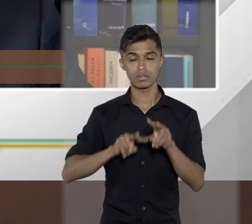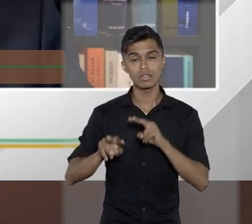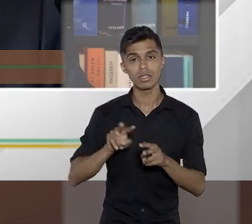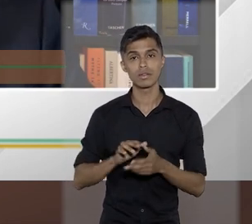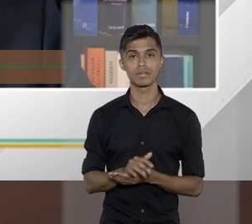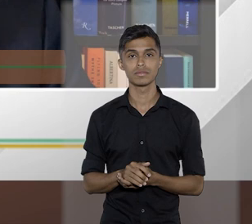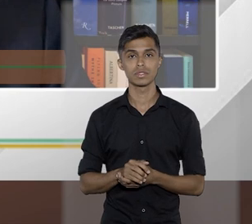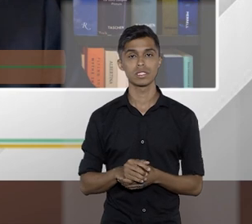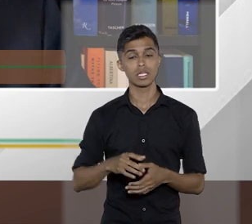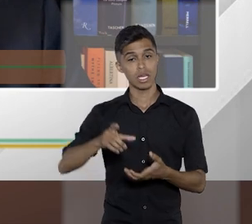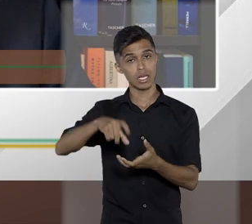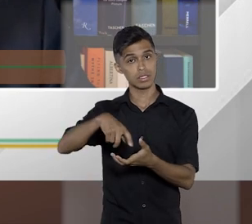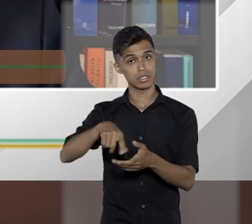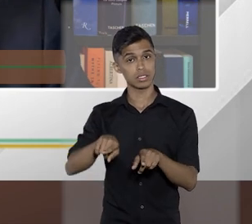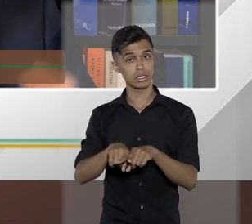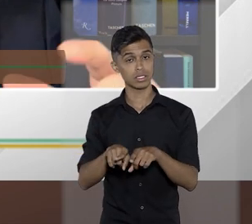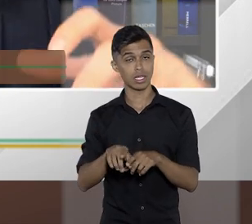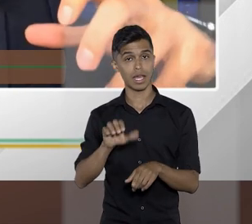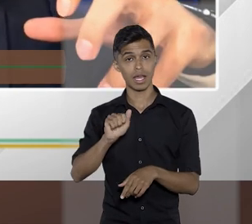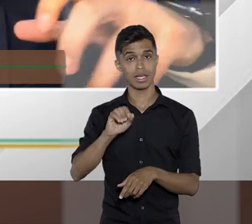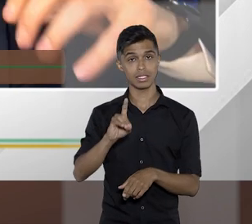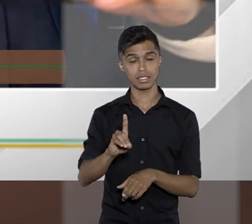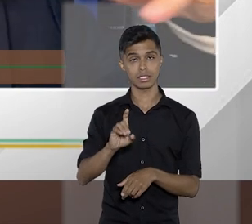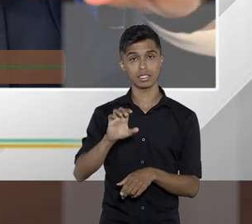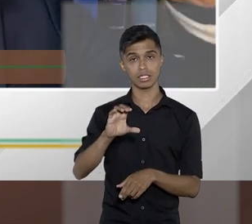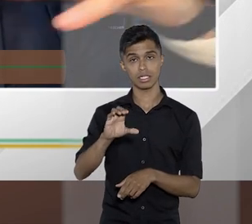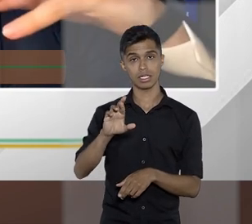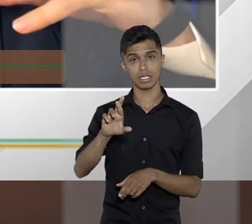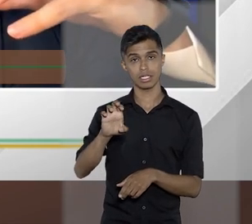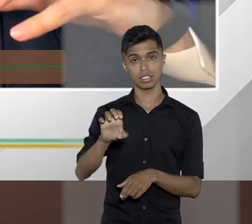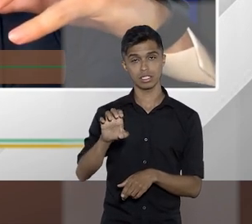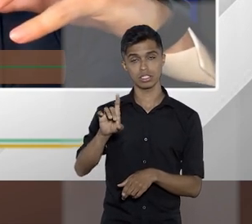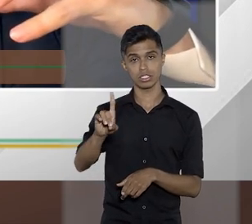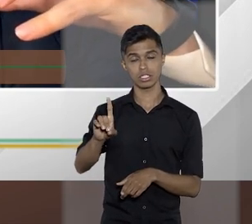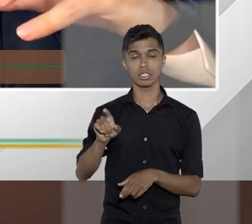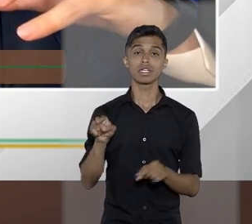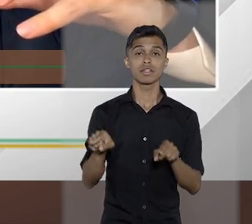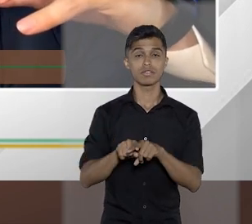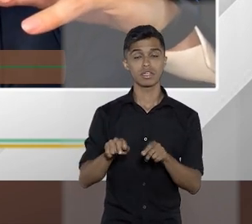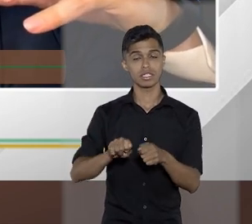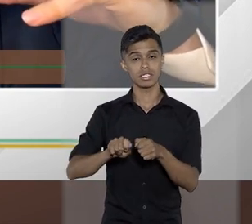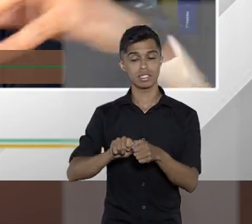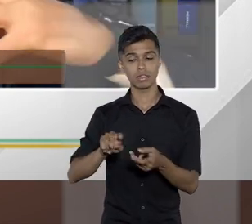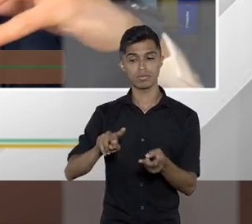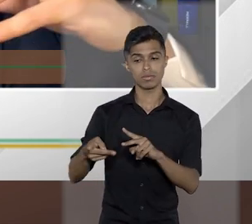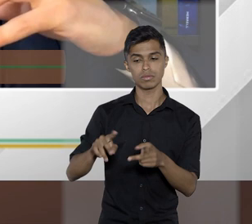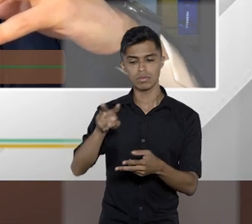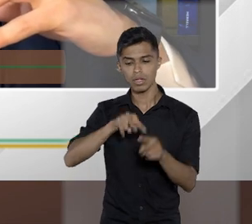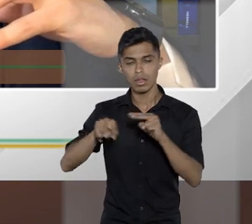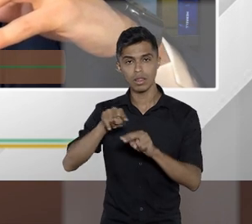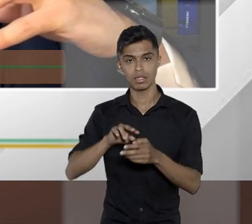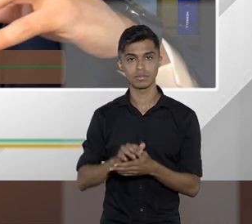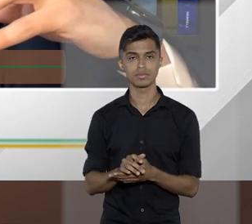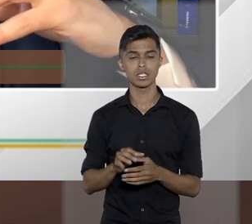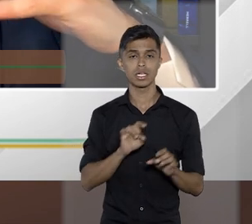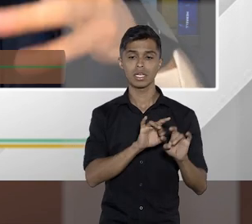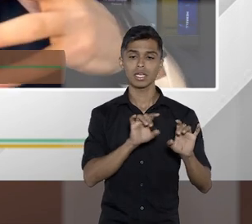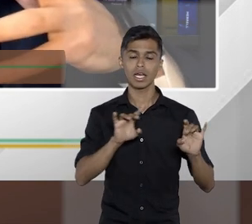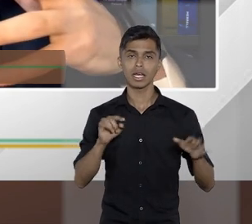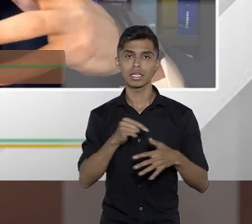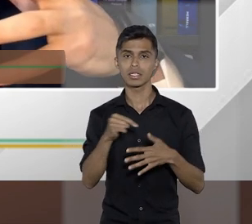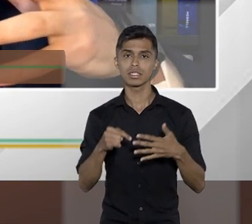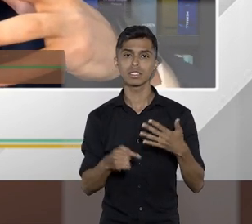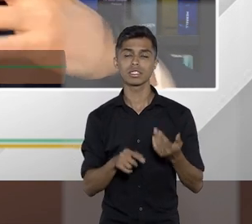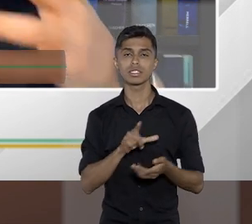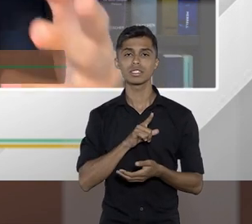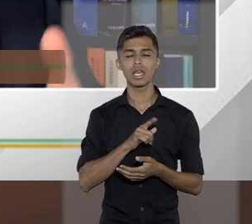faz isso com o cartão de crédito então vejam que esses dados que eu estou falando aqui são indiretamente representativos